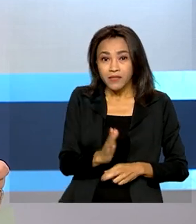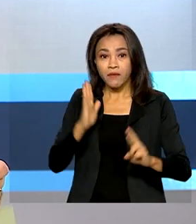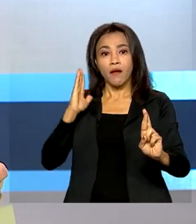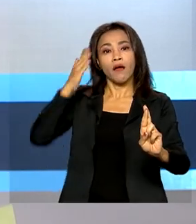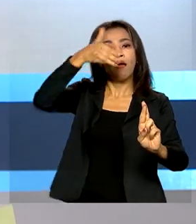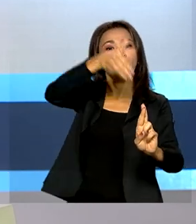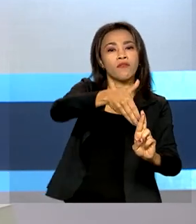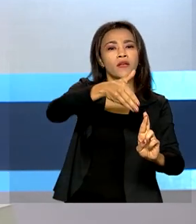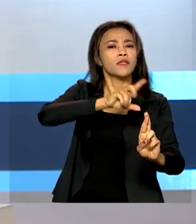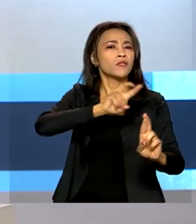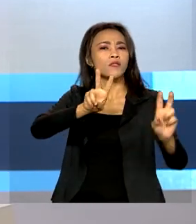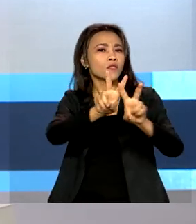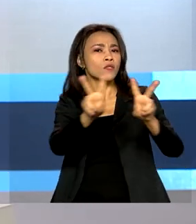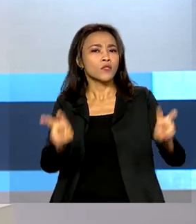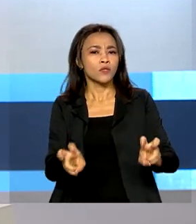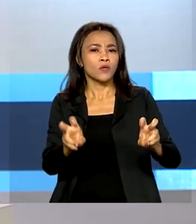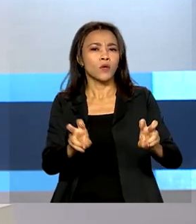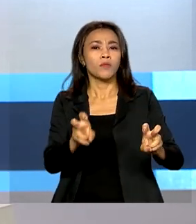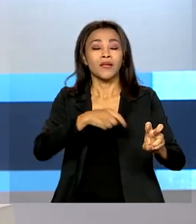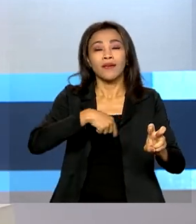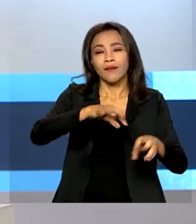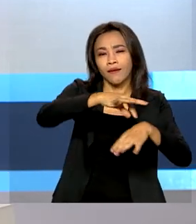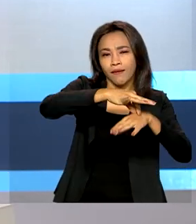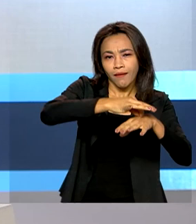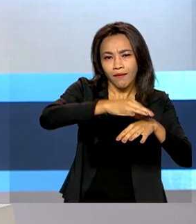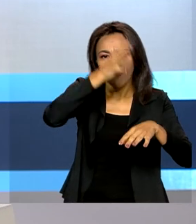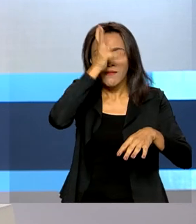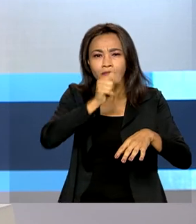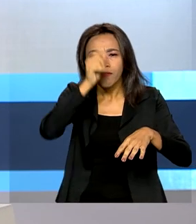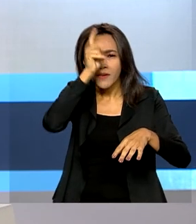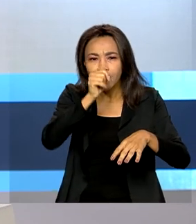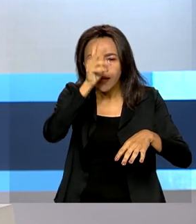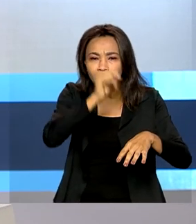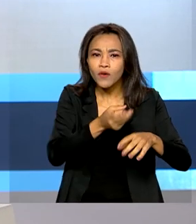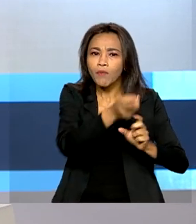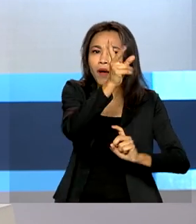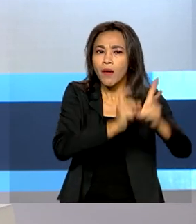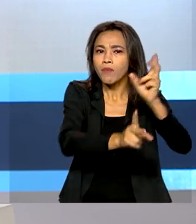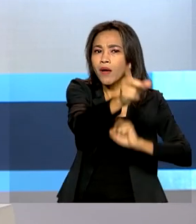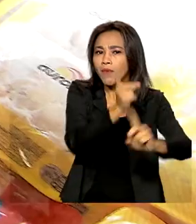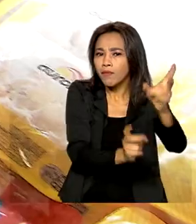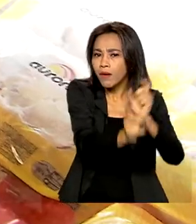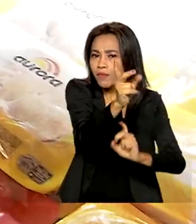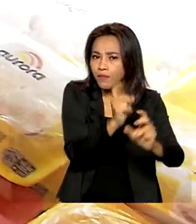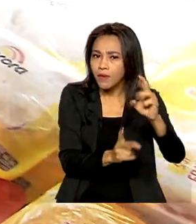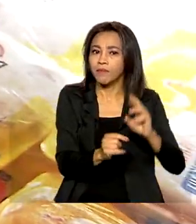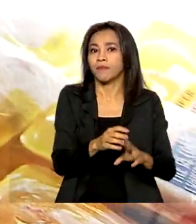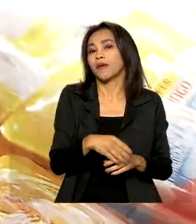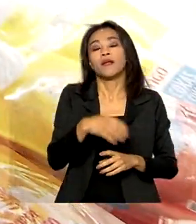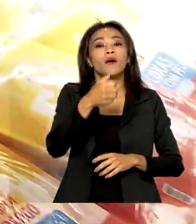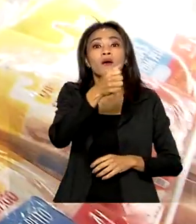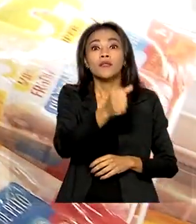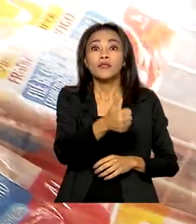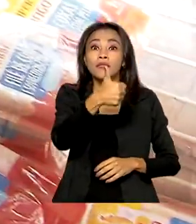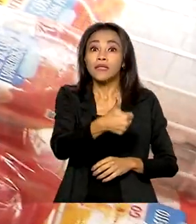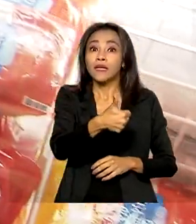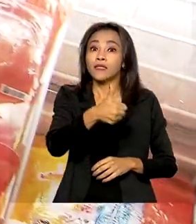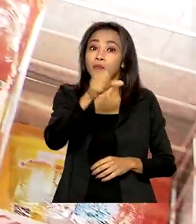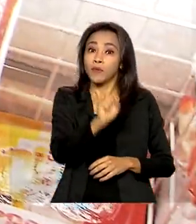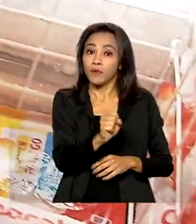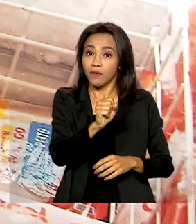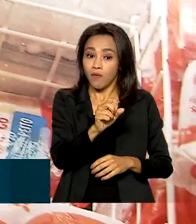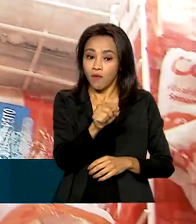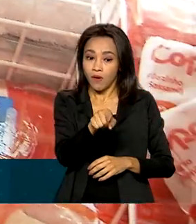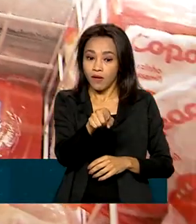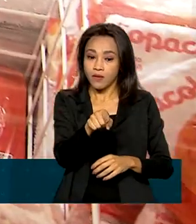mundial de exportação de carne de frango pelo 18º ano consecutivo. Uma carne que oferece